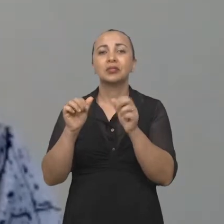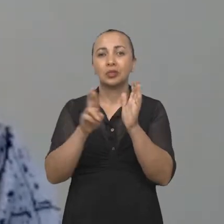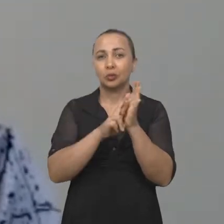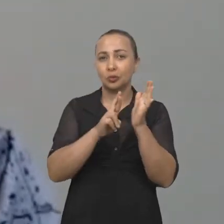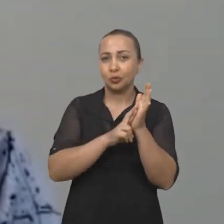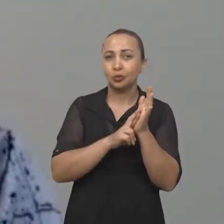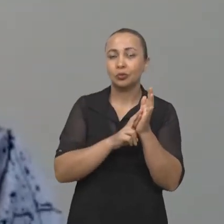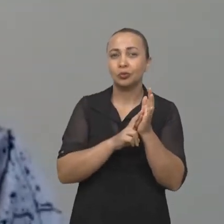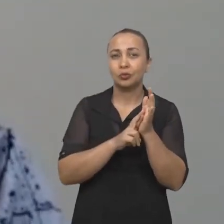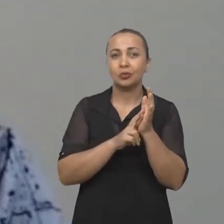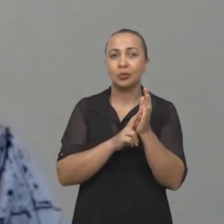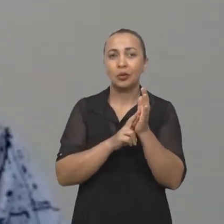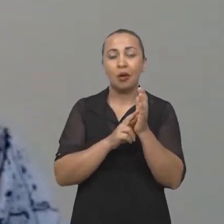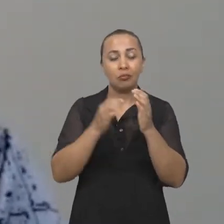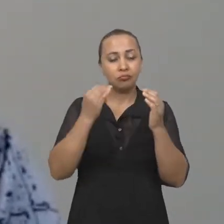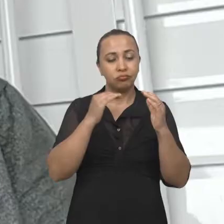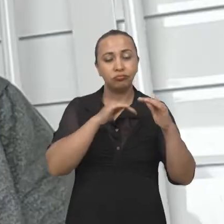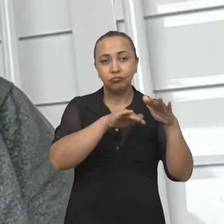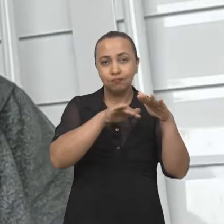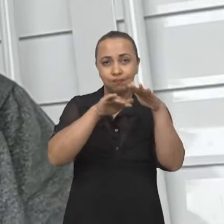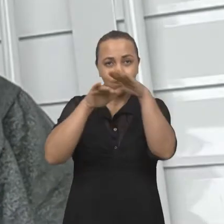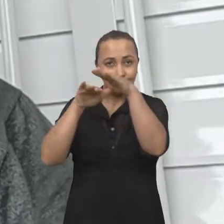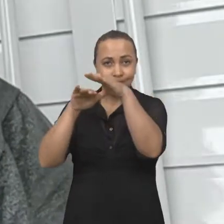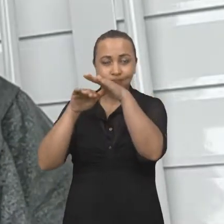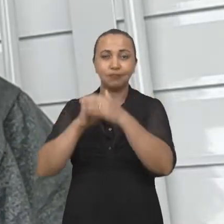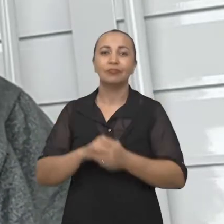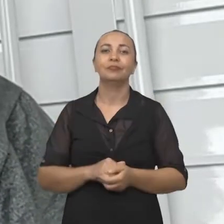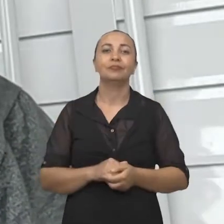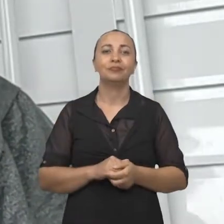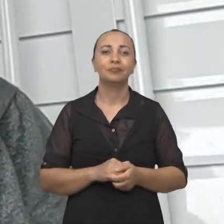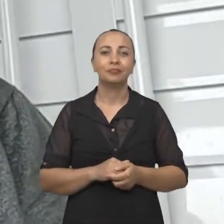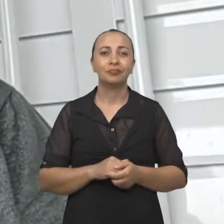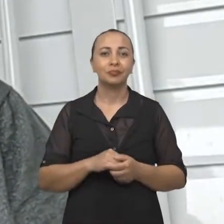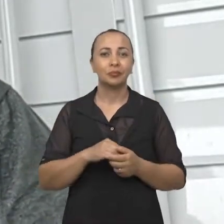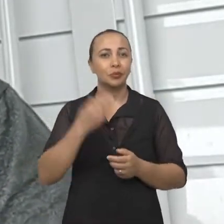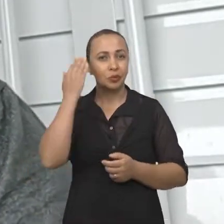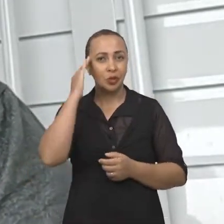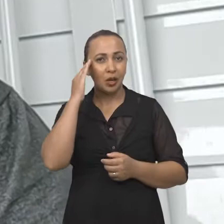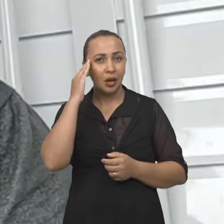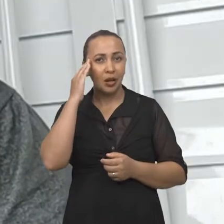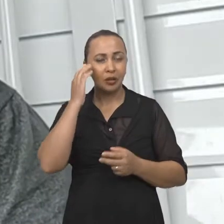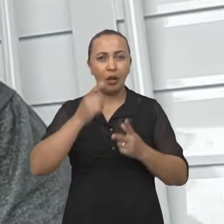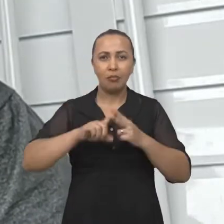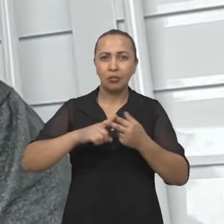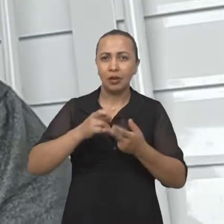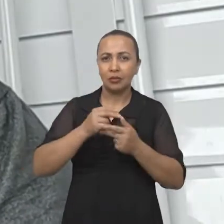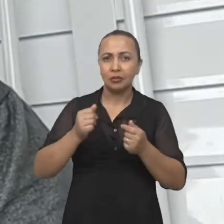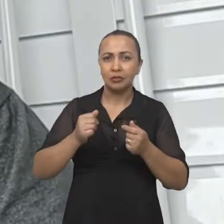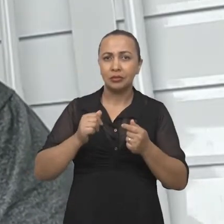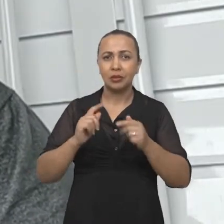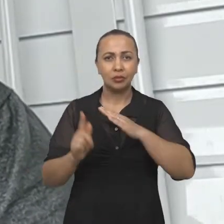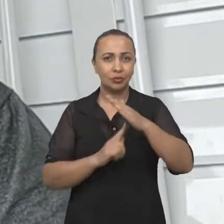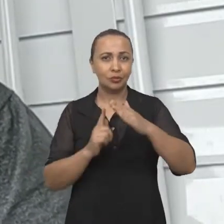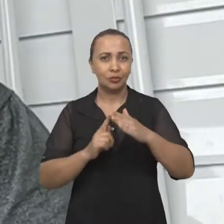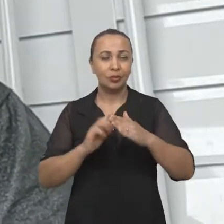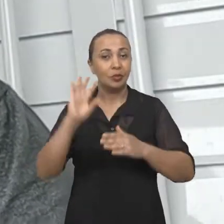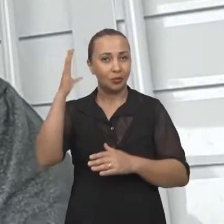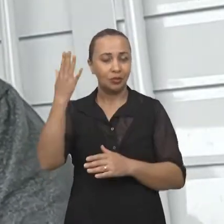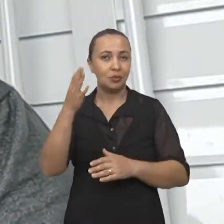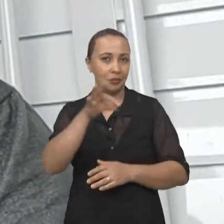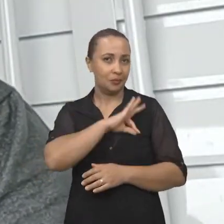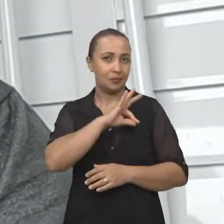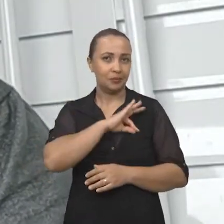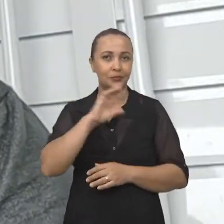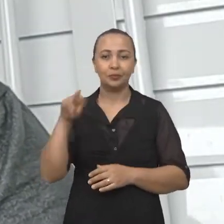registros no banco de dados. Compreendendo a mecânica da gestão das ocorrências policiais,